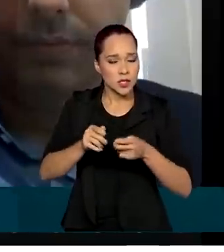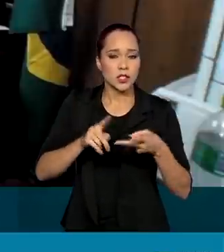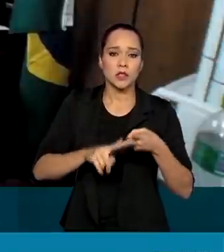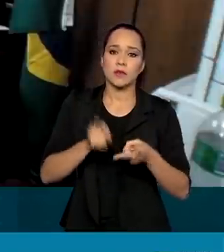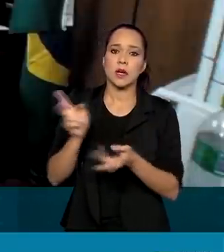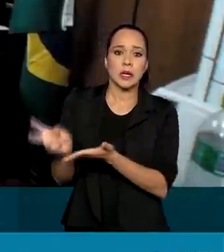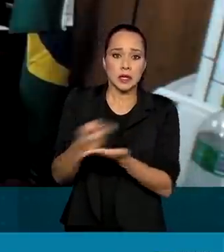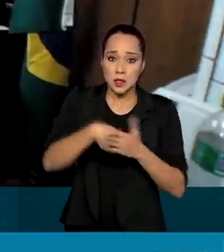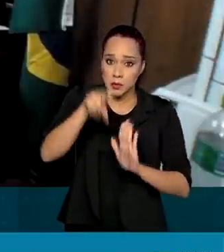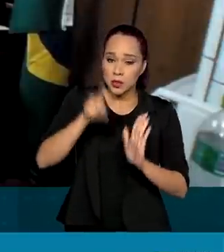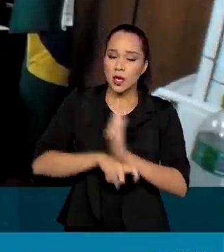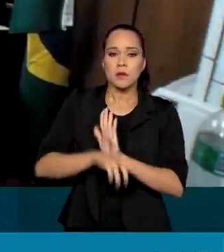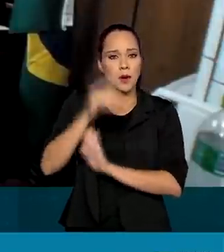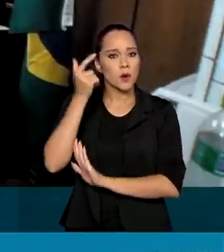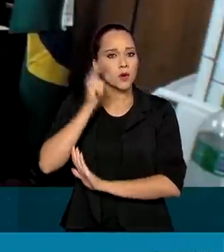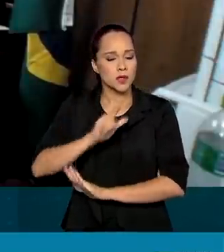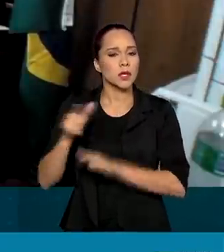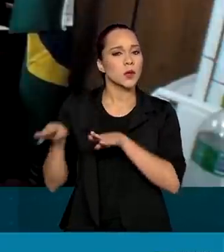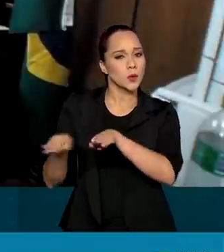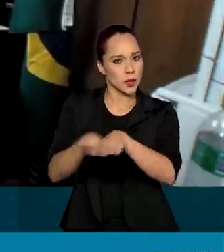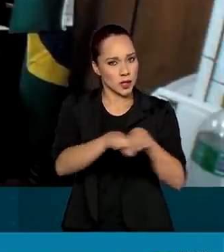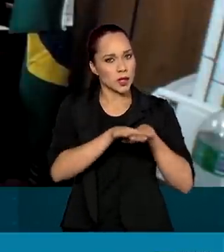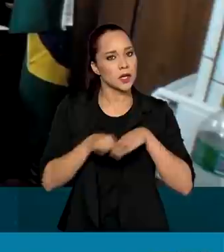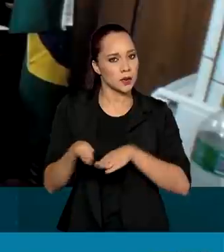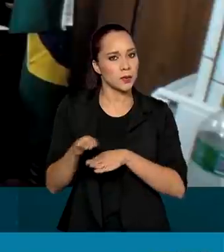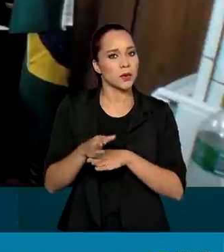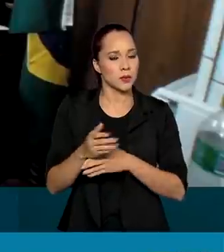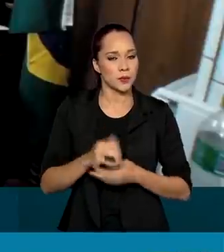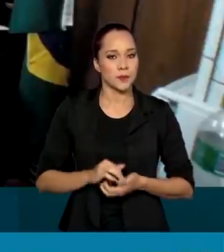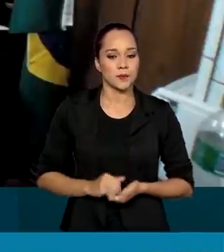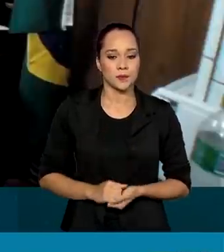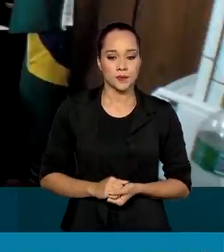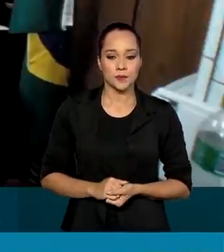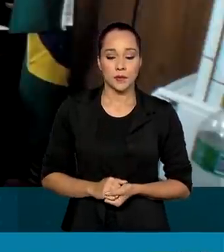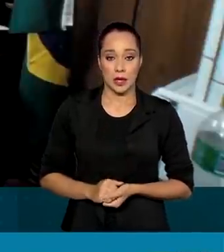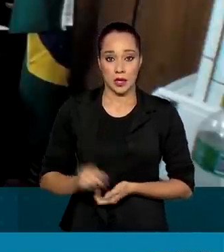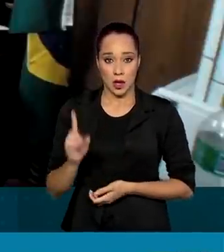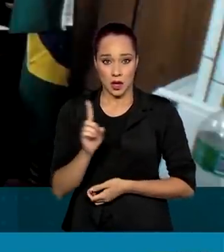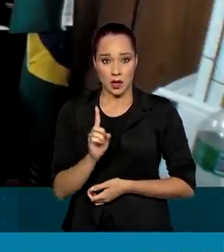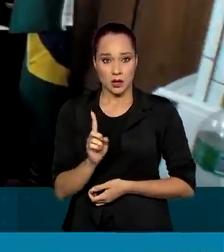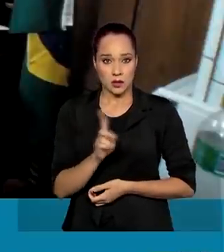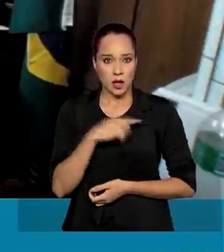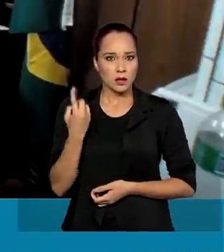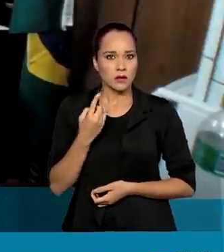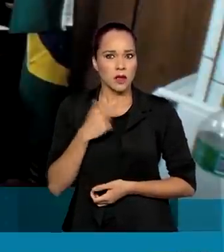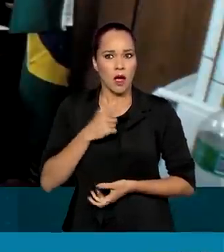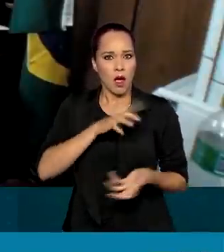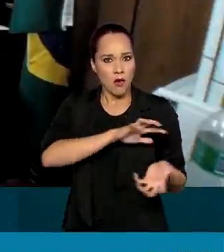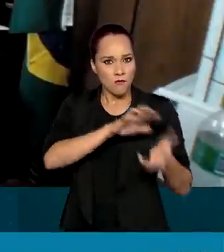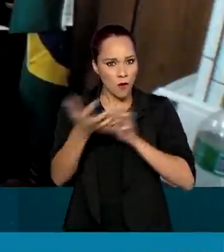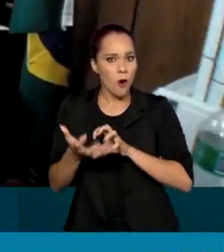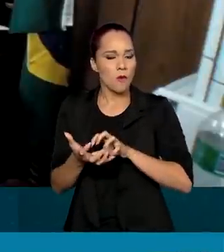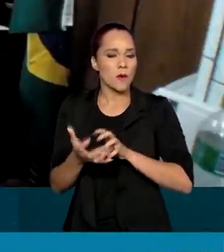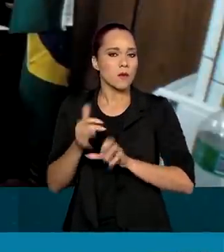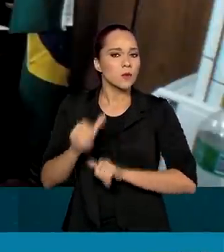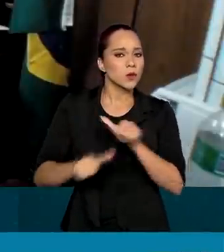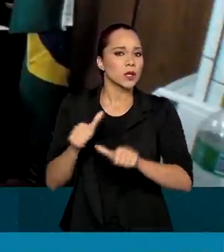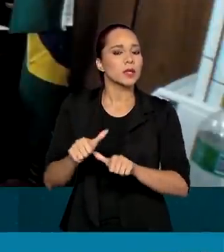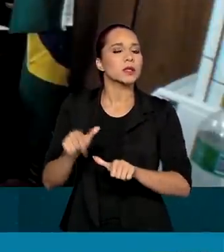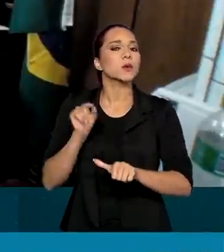tributária, para alcançar o equilíbrio das contas públicas. A nossa agenda de reformas, ela busca